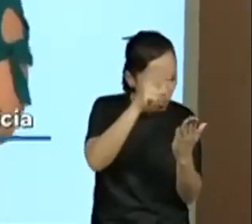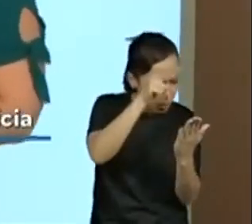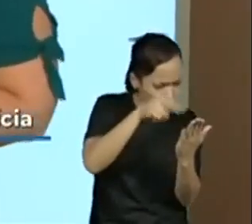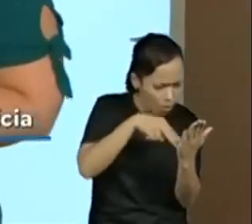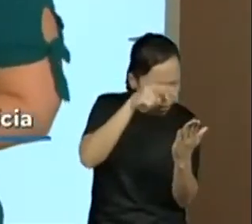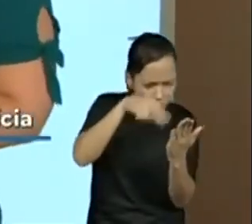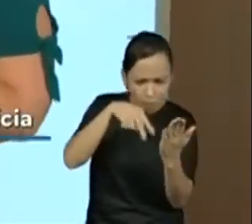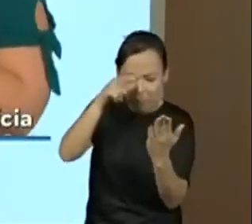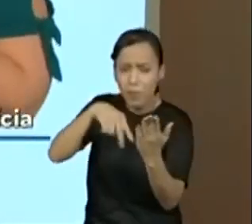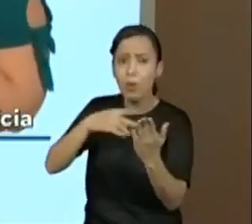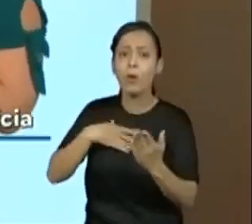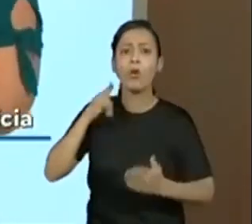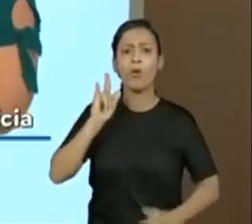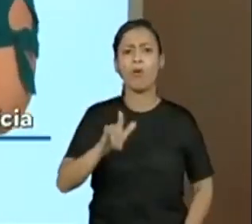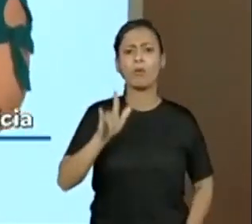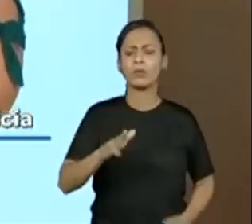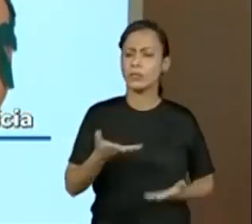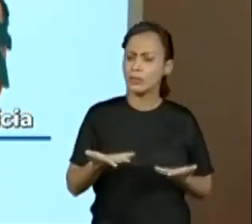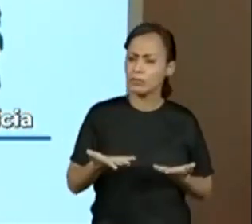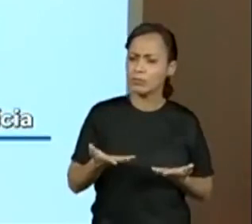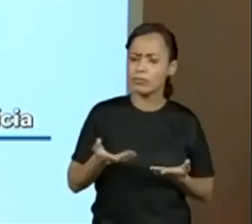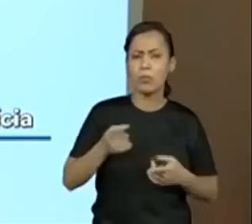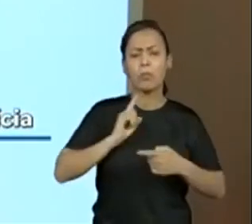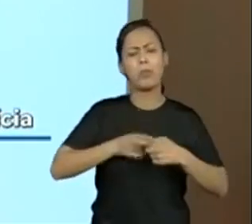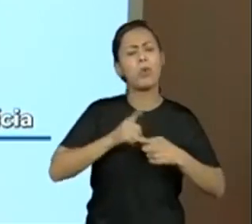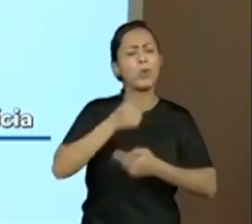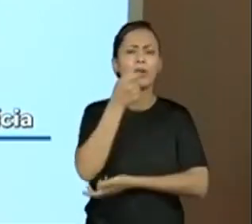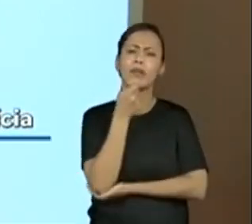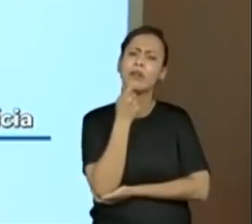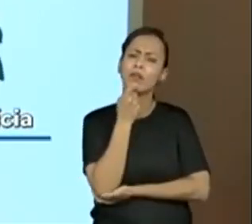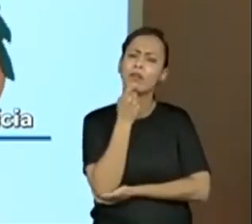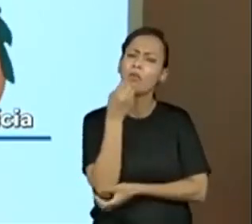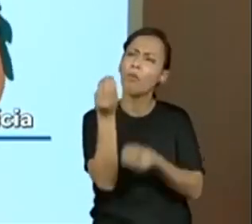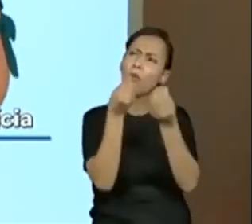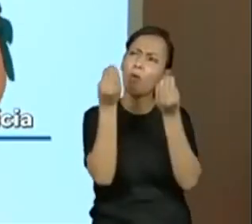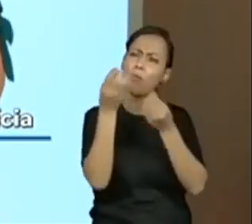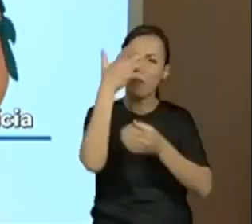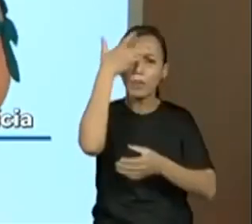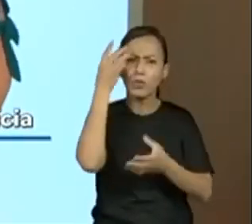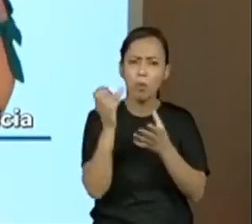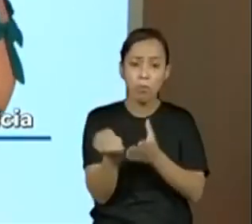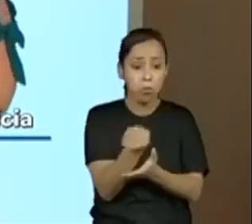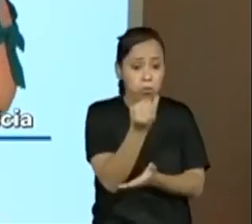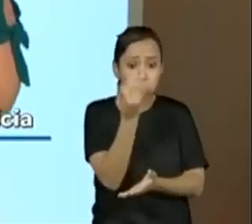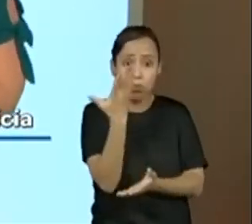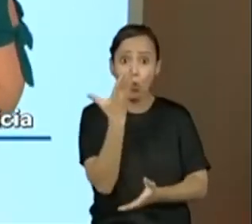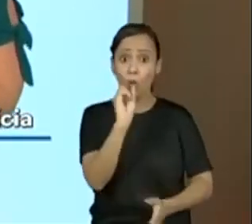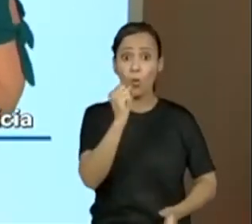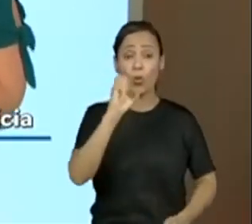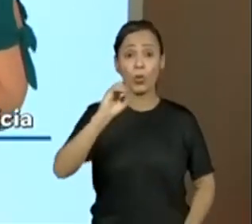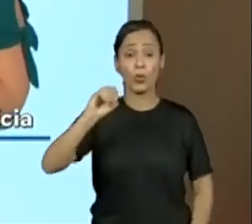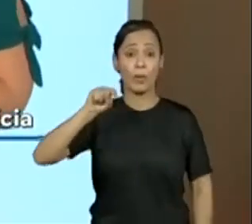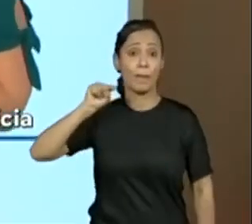deve ter feito alguma coisa para conseguir seguidores. E as professoras estão comentando lá no chat que seguidores